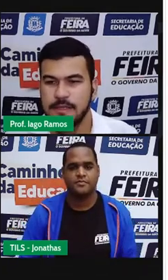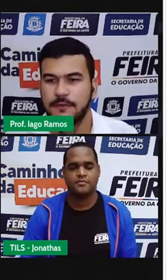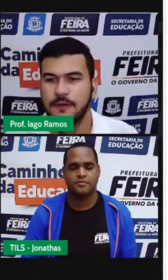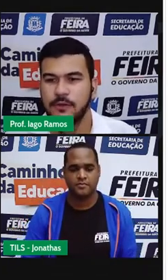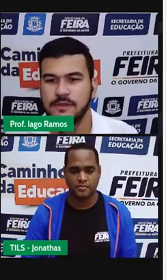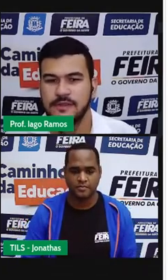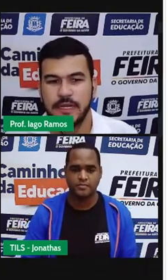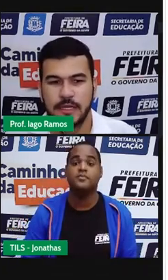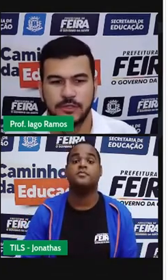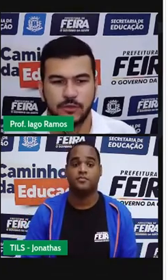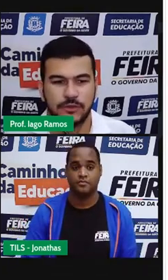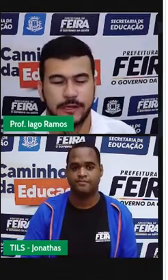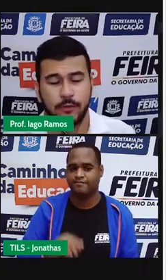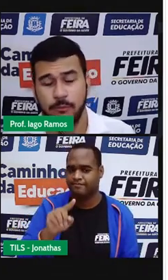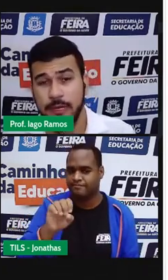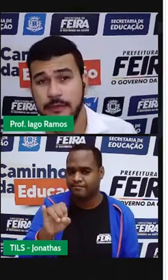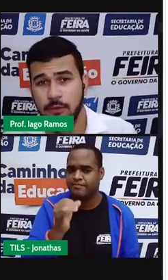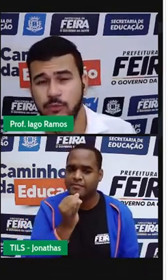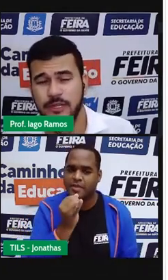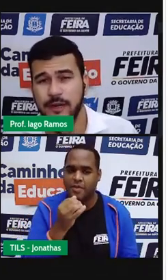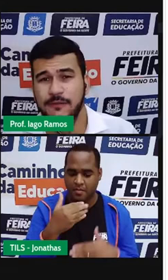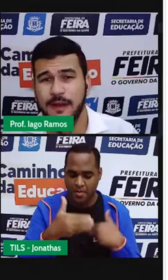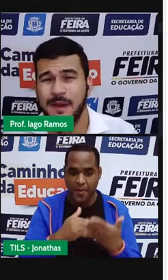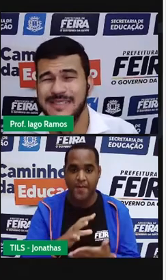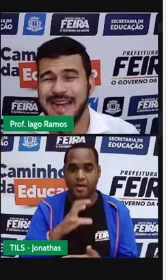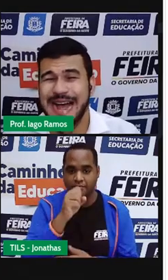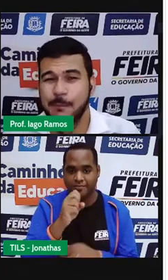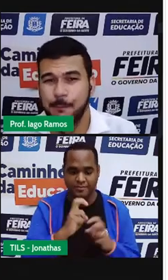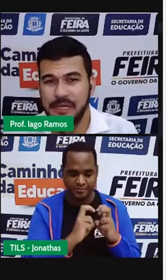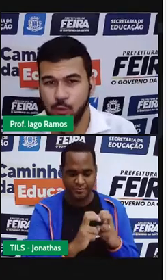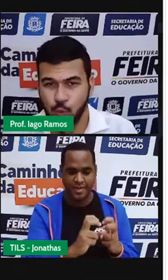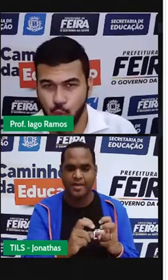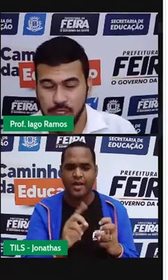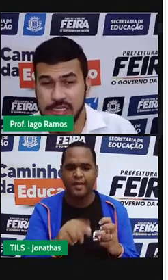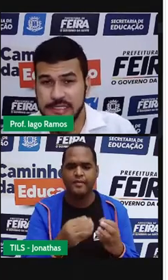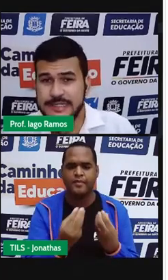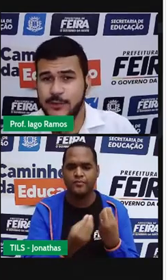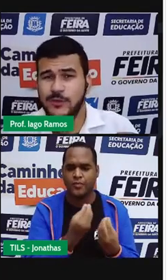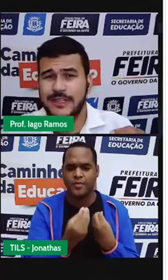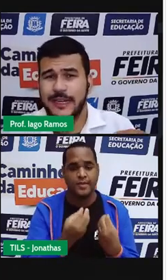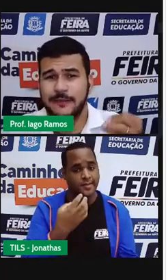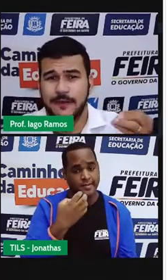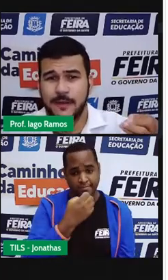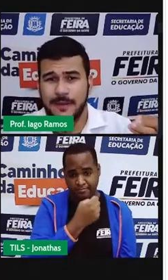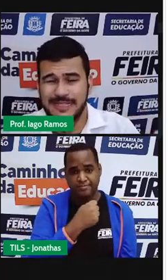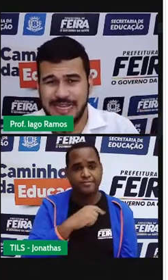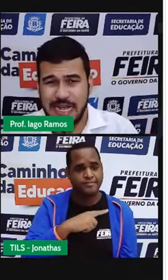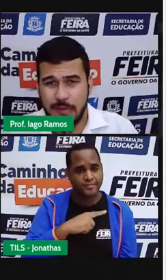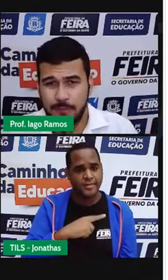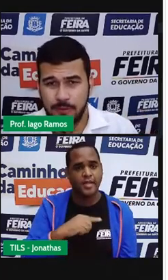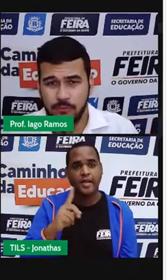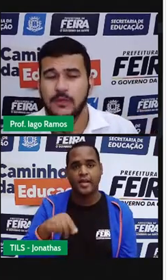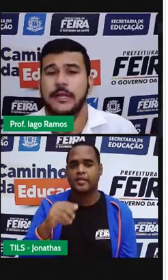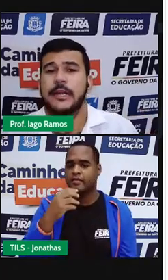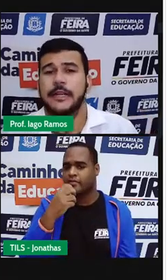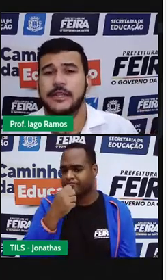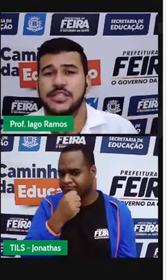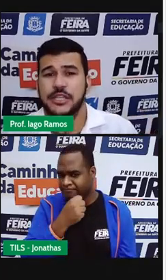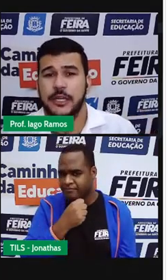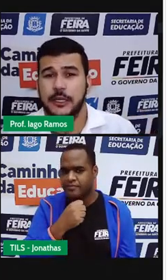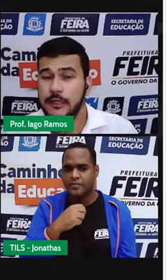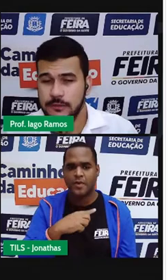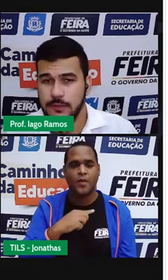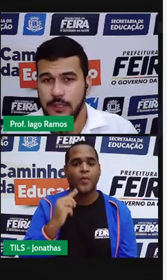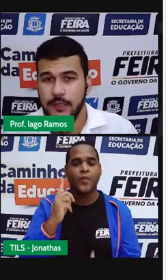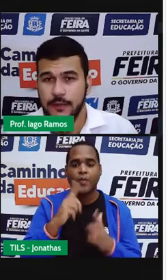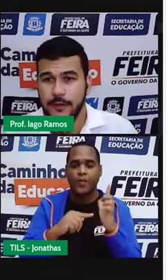Se a velocidade do trem aumenta, o trem vai mais rápido. Se o trem vai mais rápido, ele